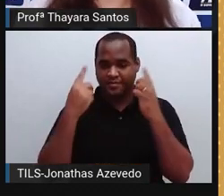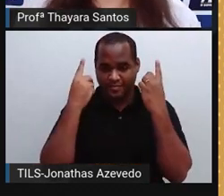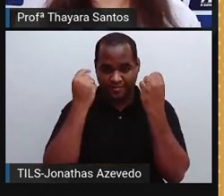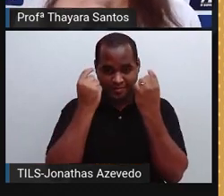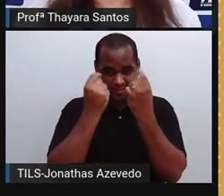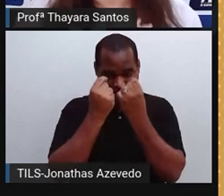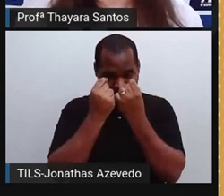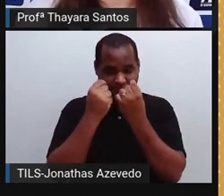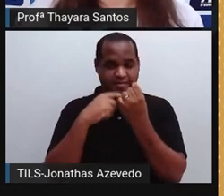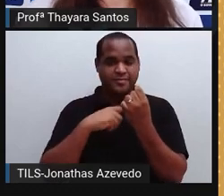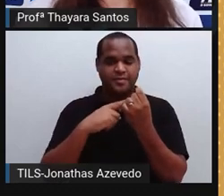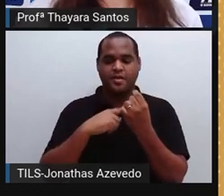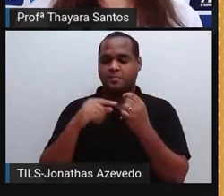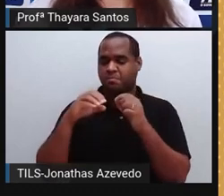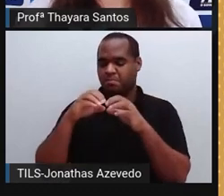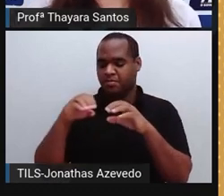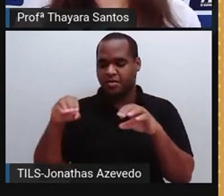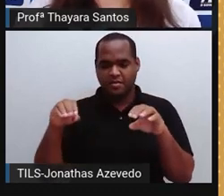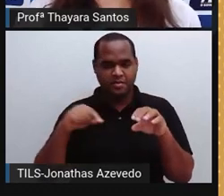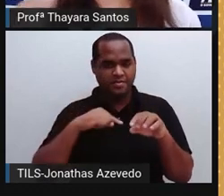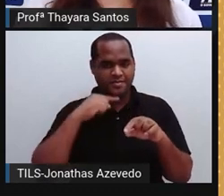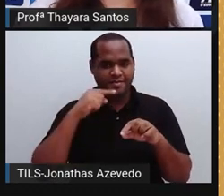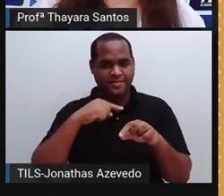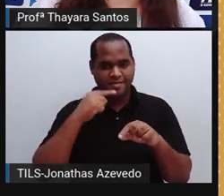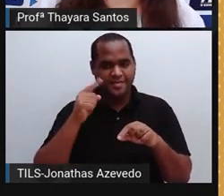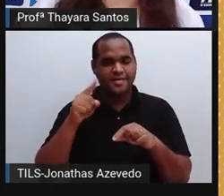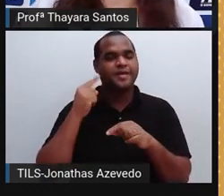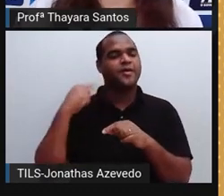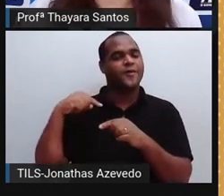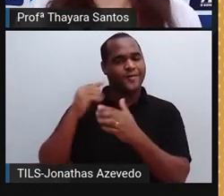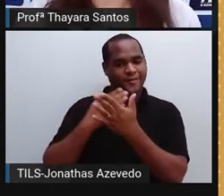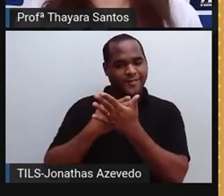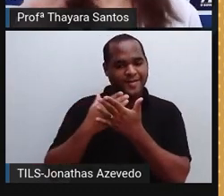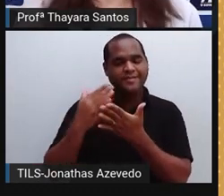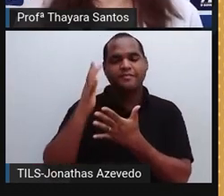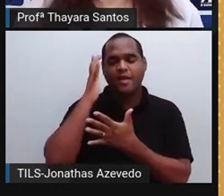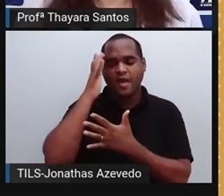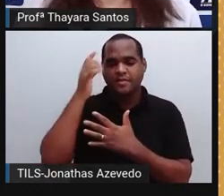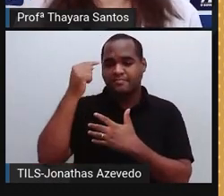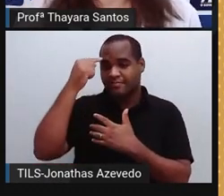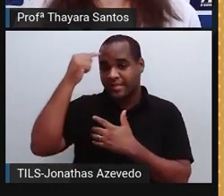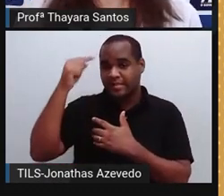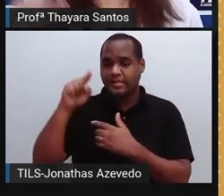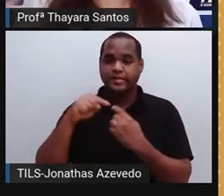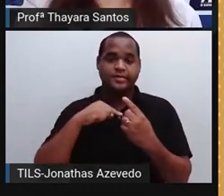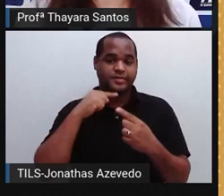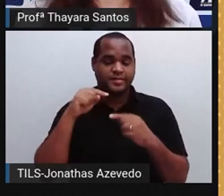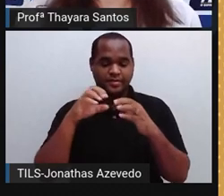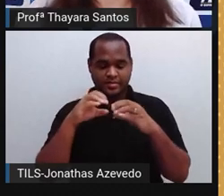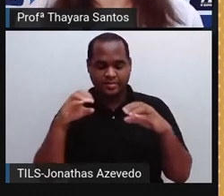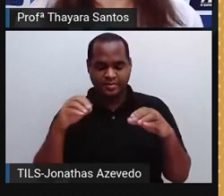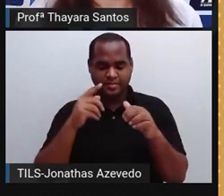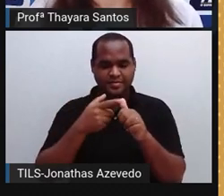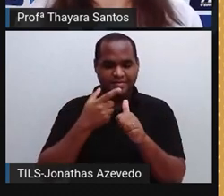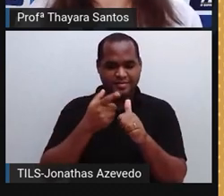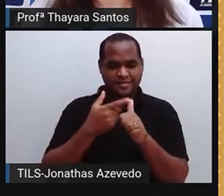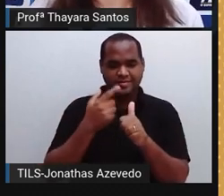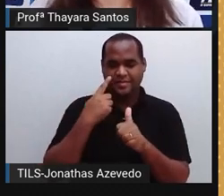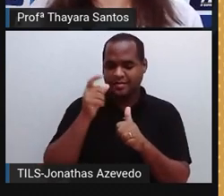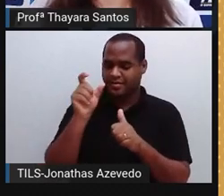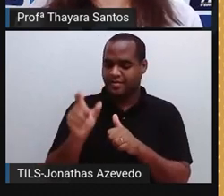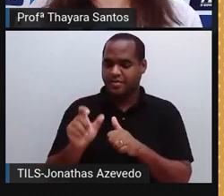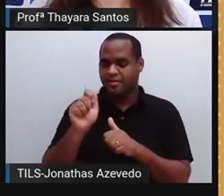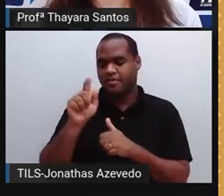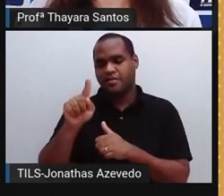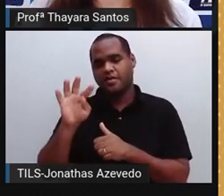e significa indivisível. Porque lá no começo, achava-se que o átomo era indivisível, quando veio aquele primeiro modelo atômico